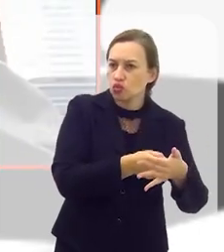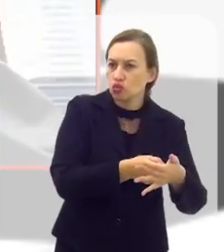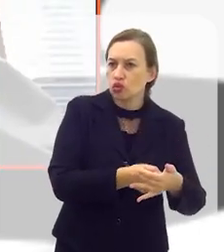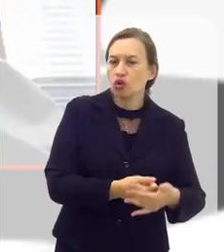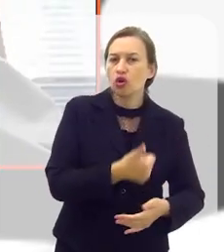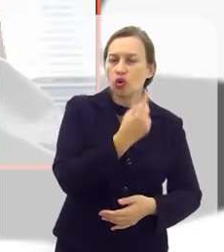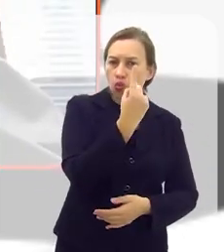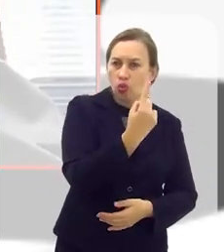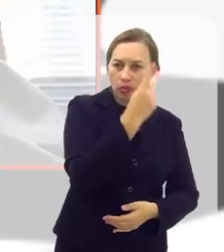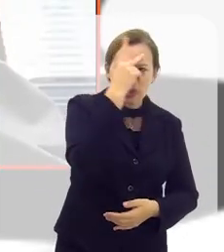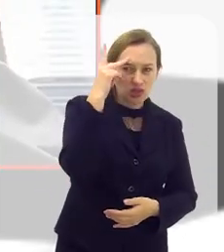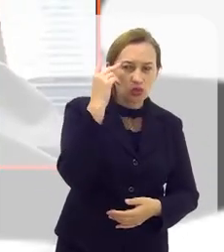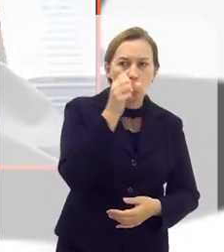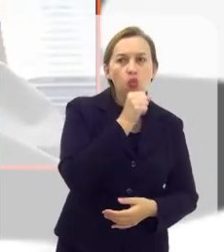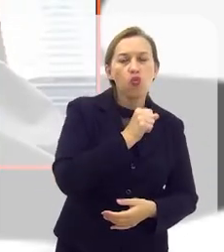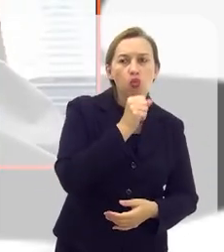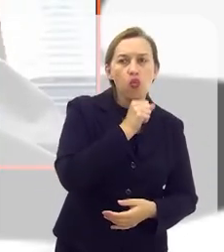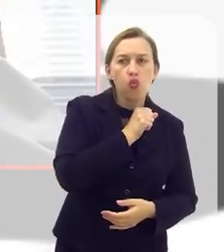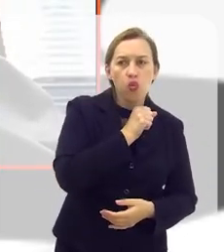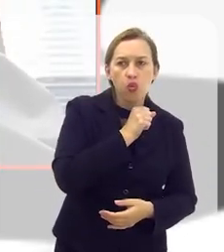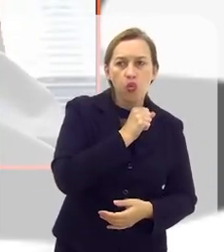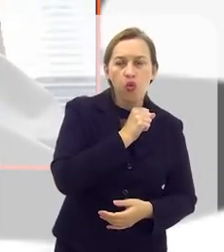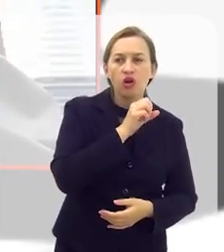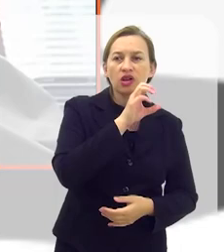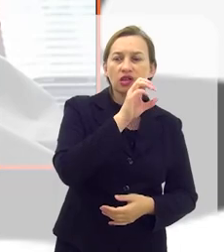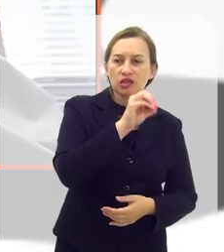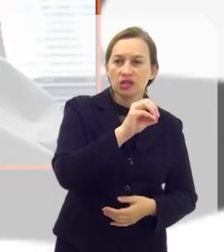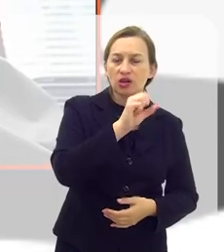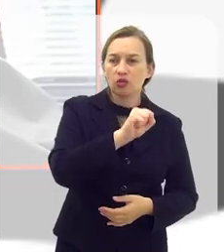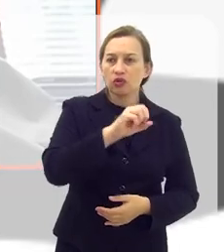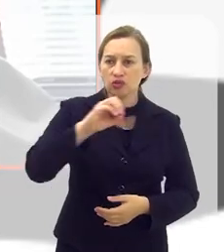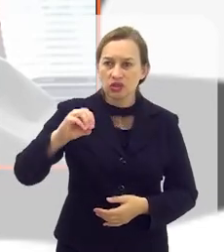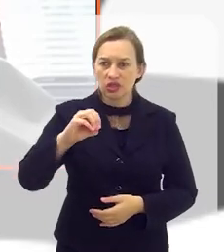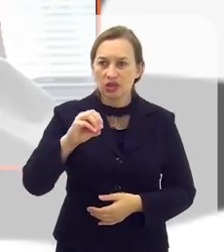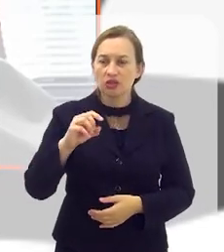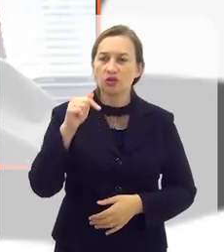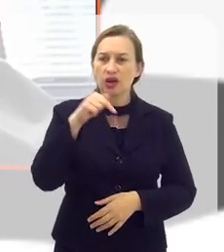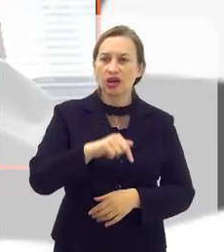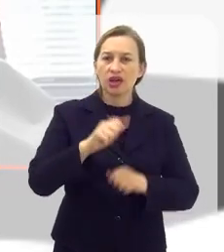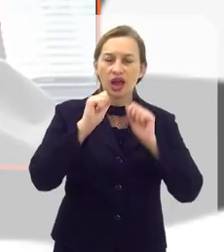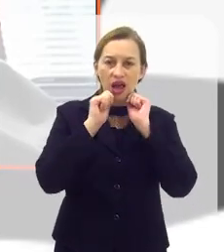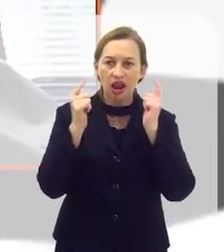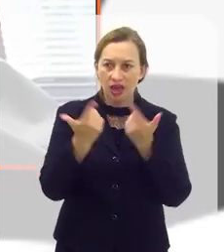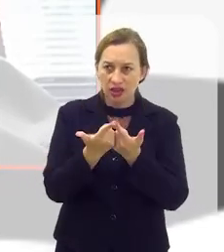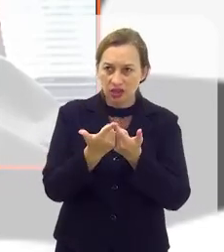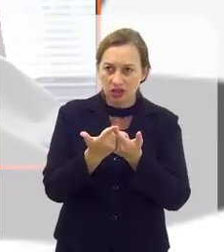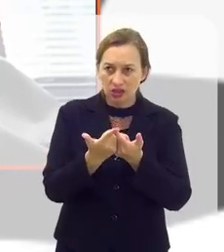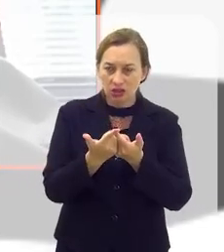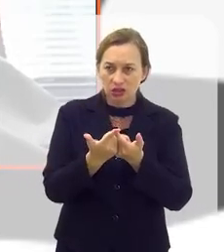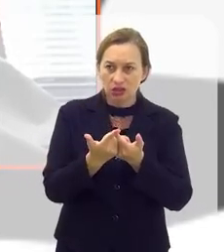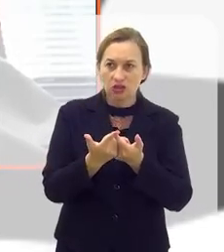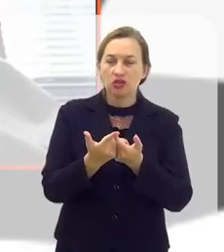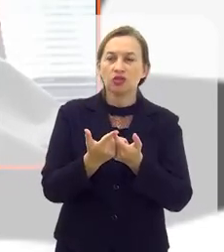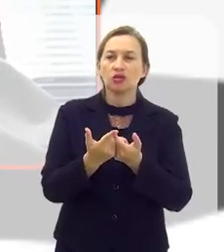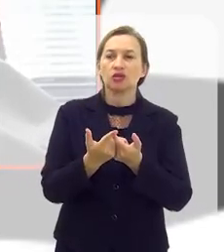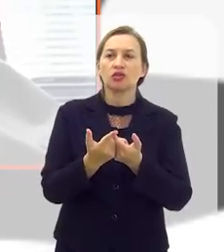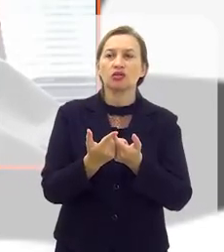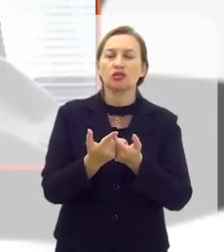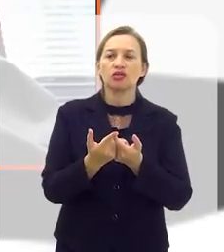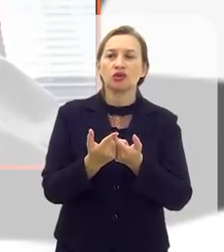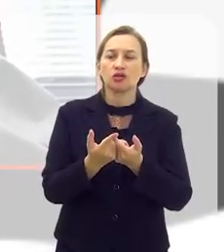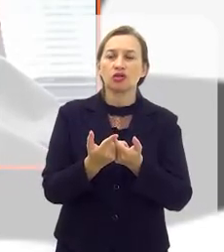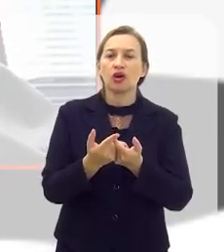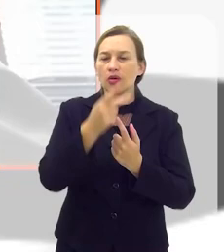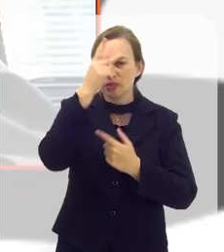é sobre a pessoa idosa, que é o nosso 0800 aqui, do Alô Alérgico, Alô Pessoa Idosa,